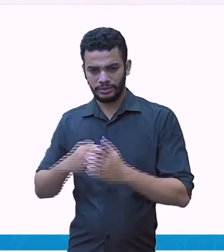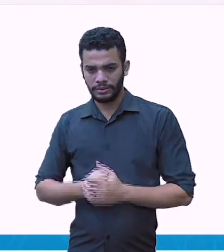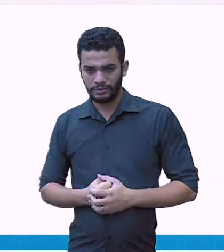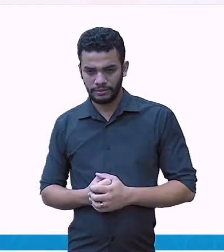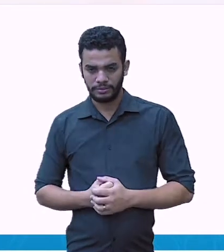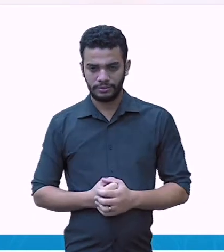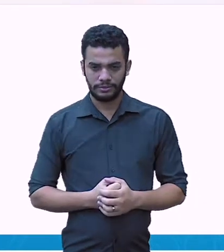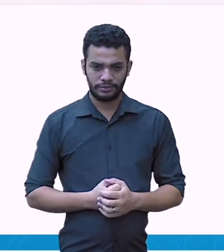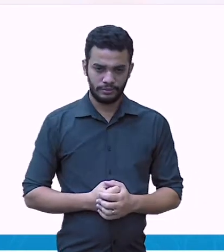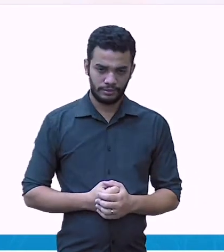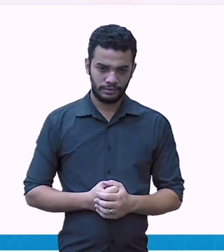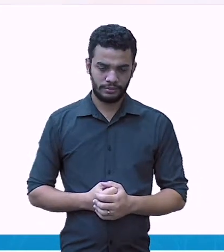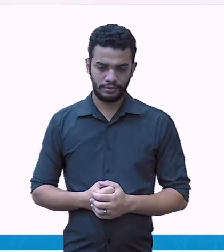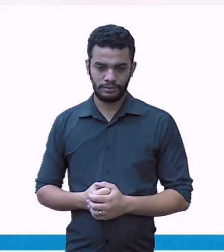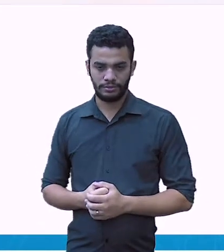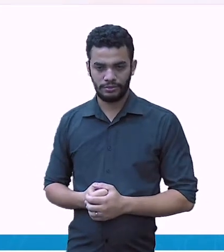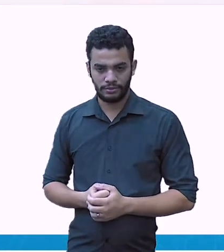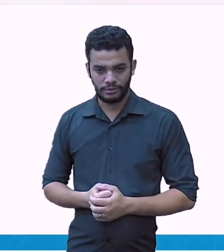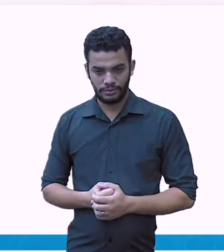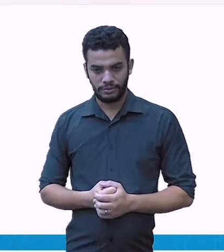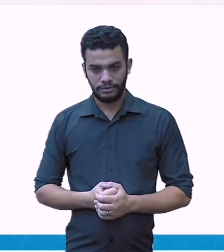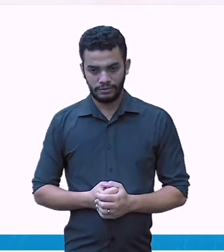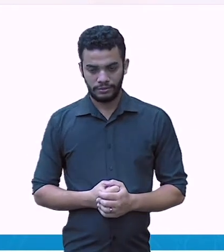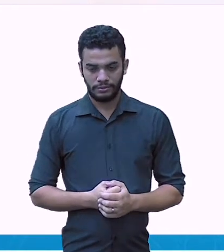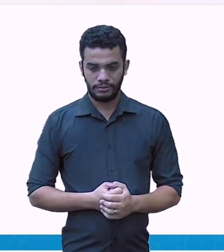foi esse valor.